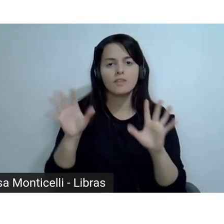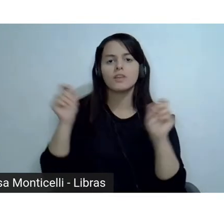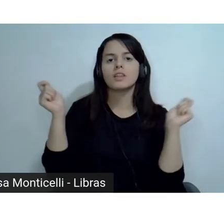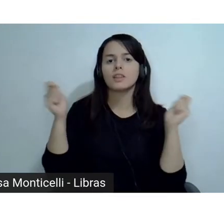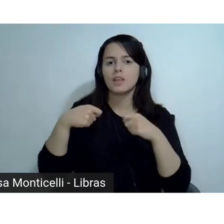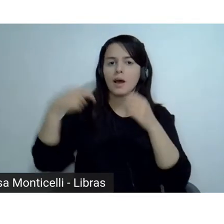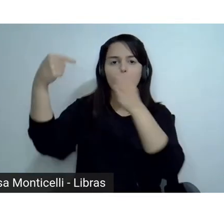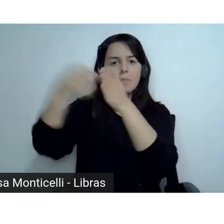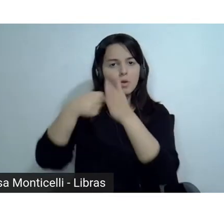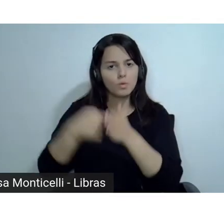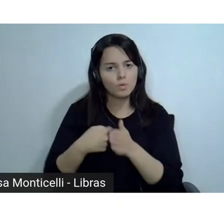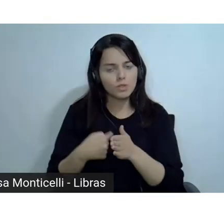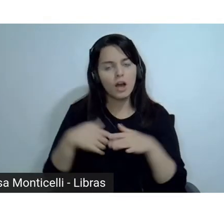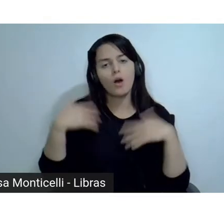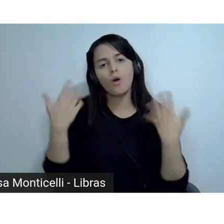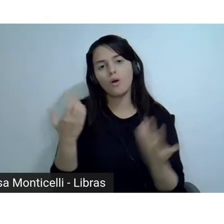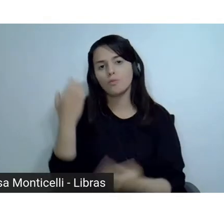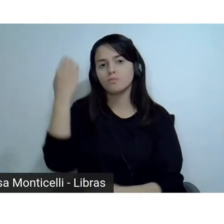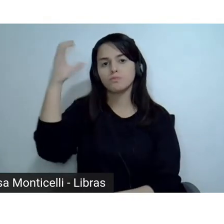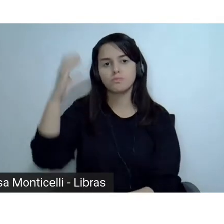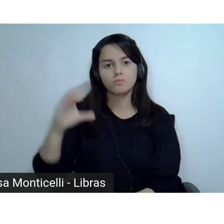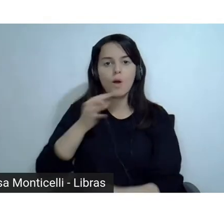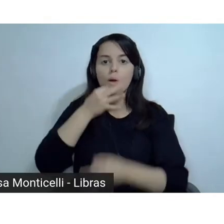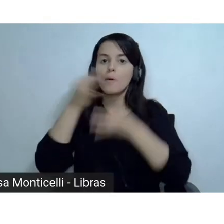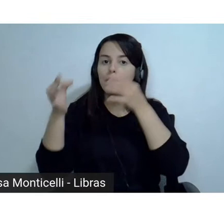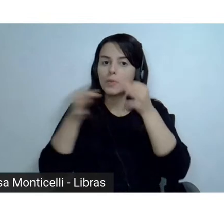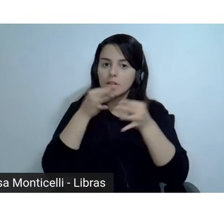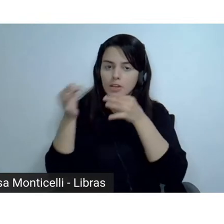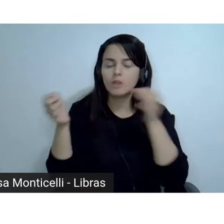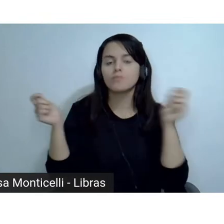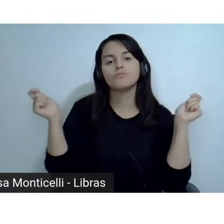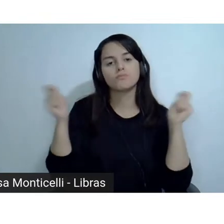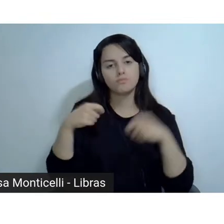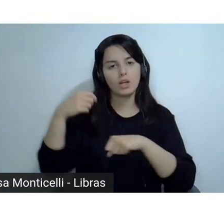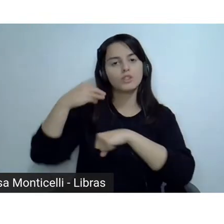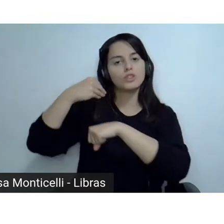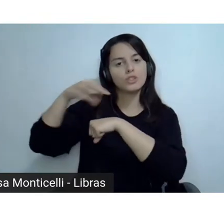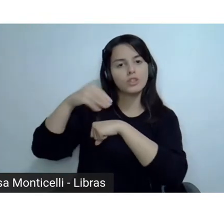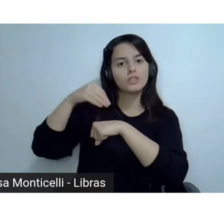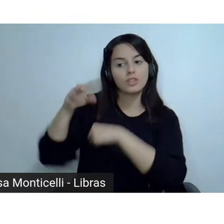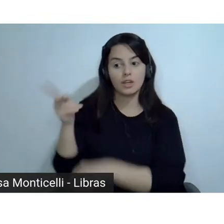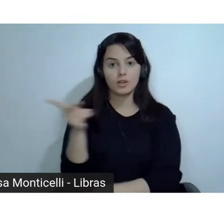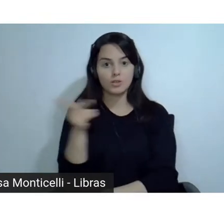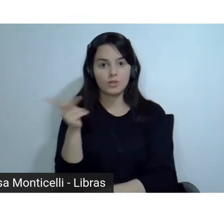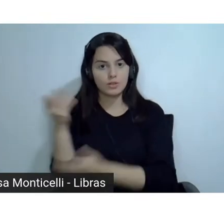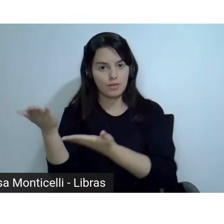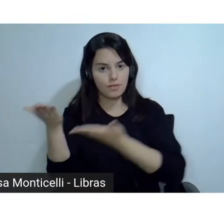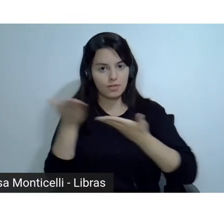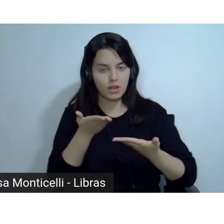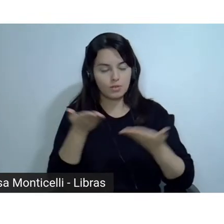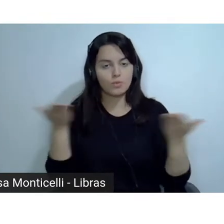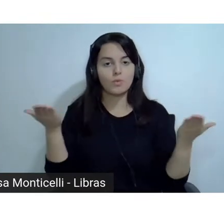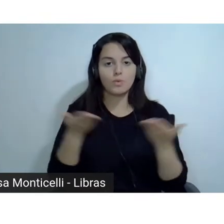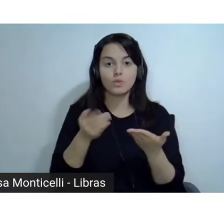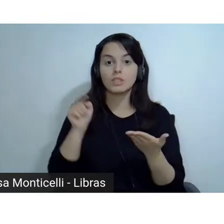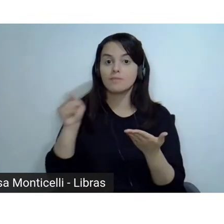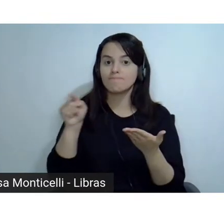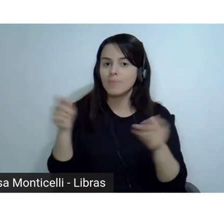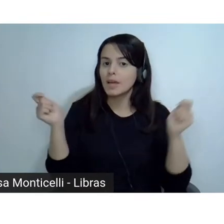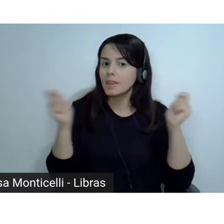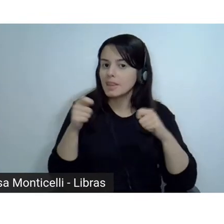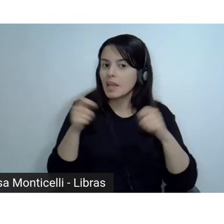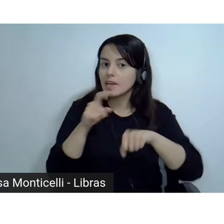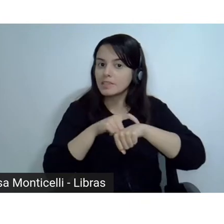contribuindo com os nossos formadores aqui, que eles imediatamente, na medida do possível, estarão respondendo